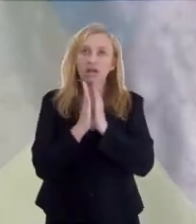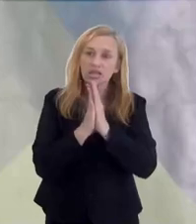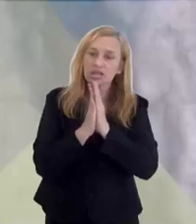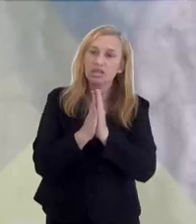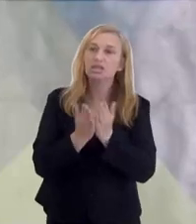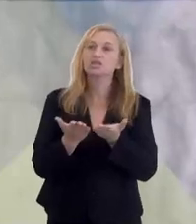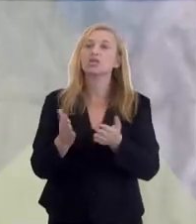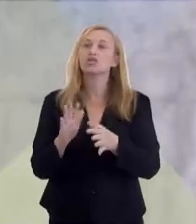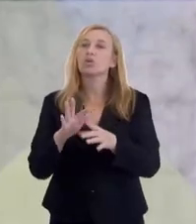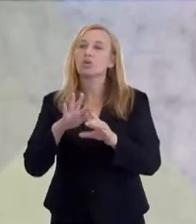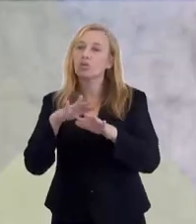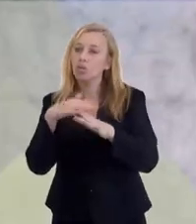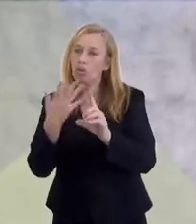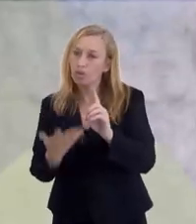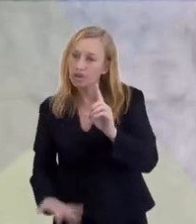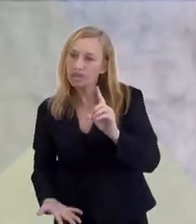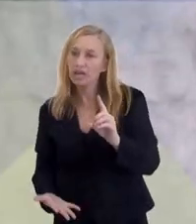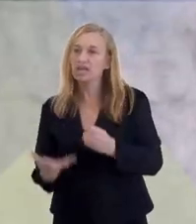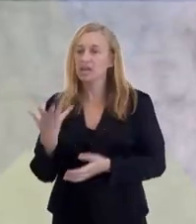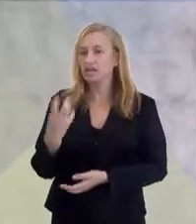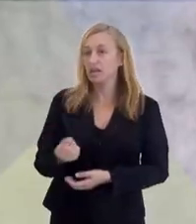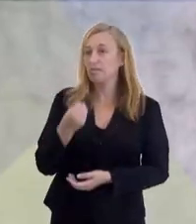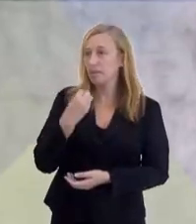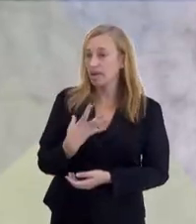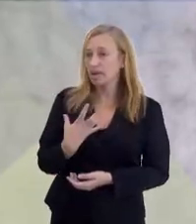homenagem, aí eles recebem de bom grado.